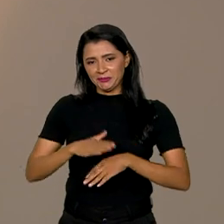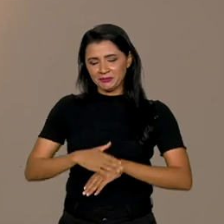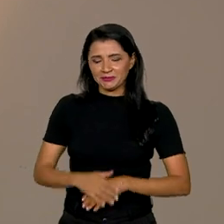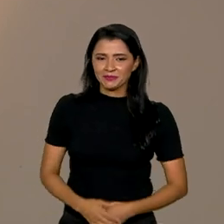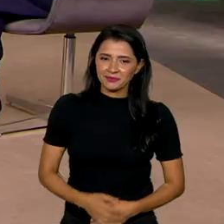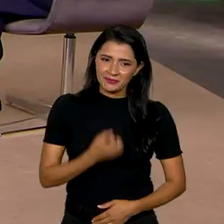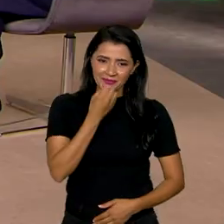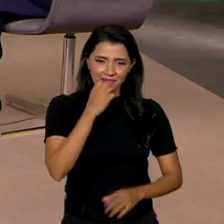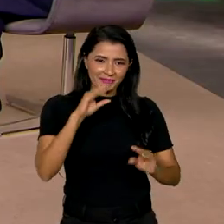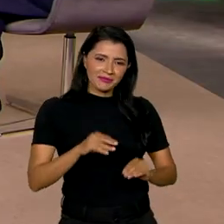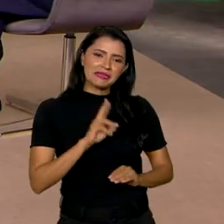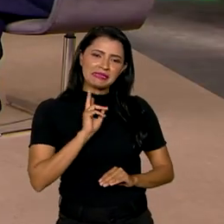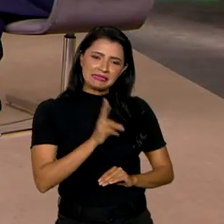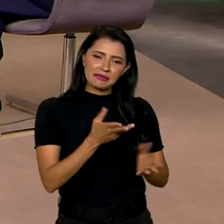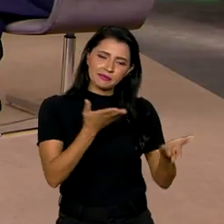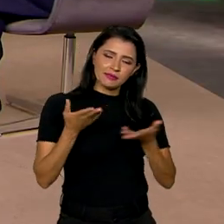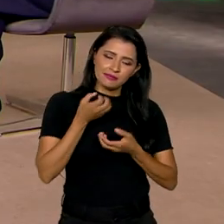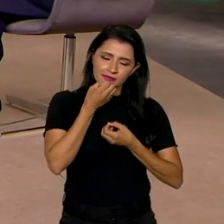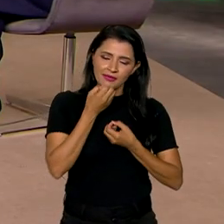momento. Boa noite. Sempre bem-vindo aqui no Jornal, professor.